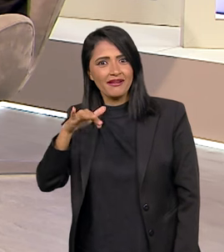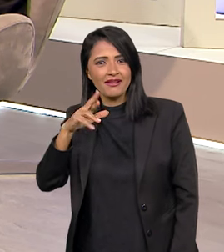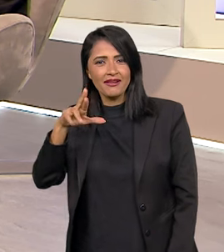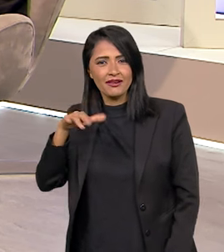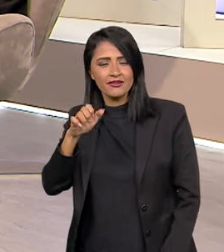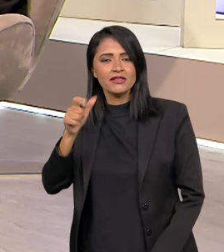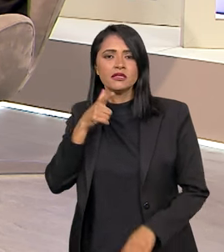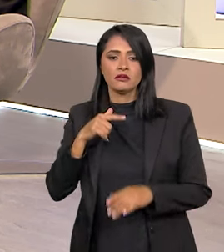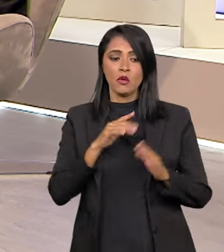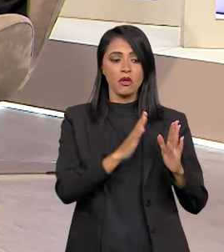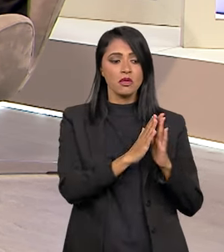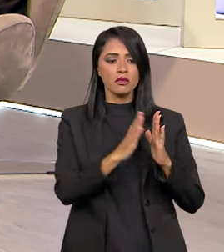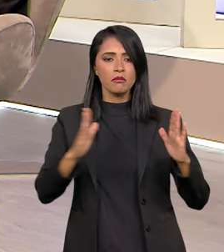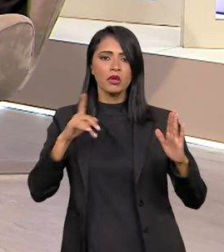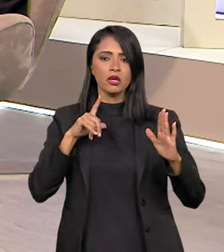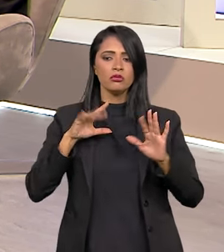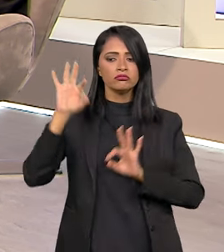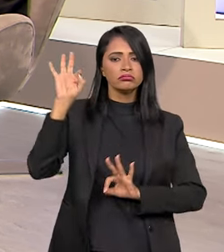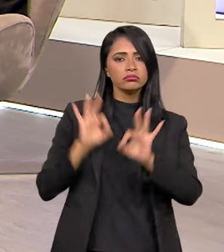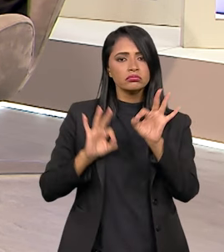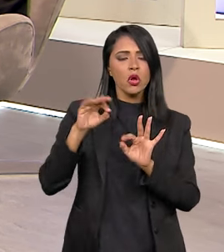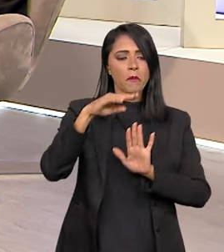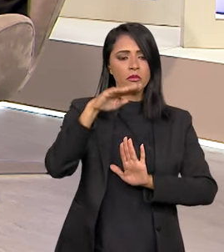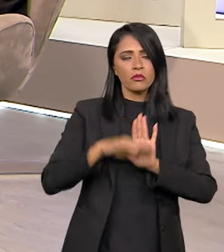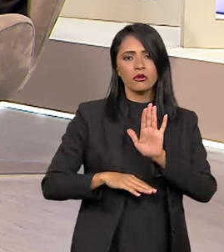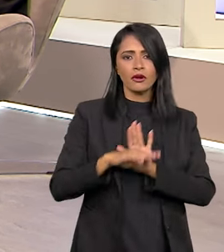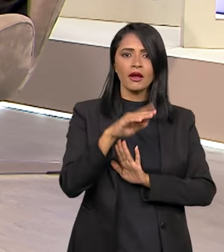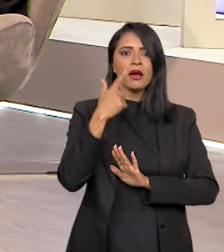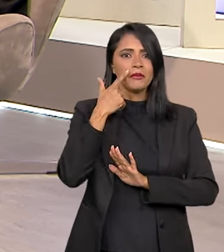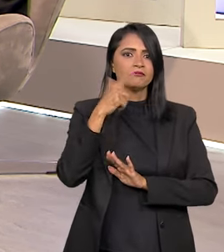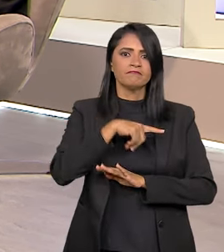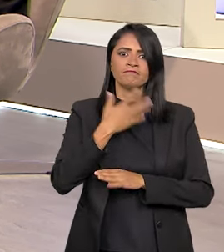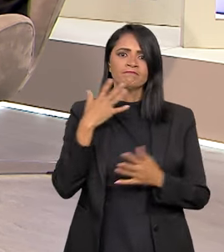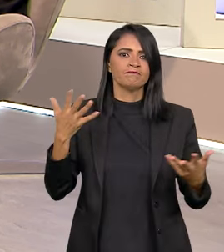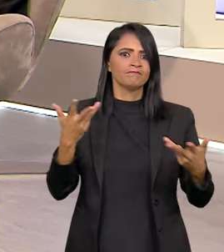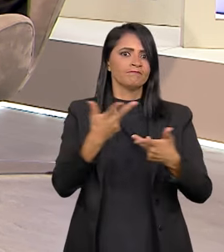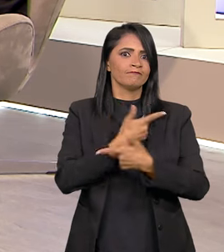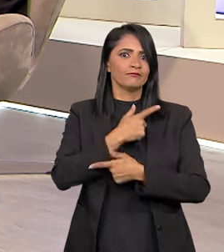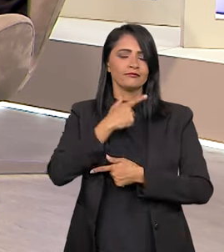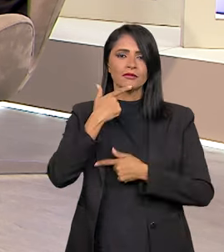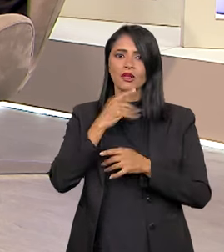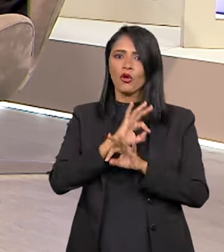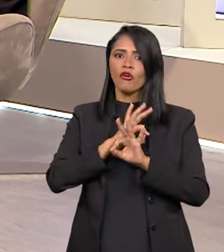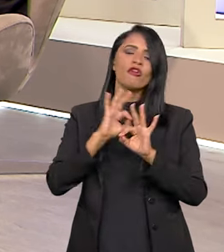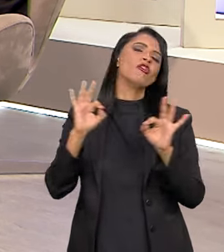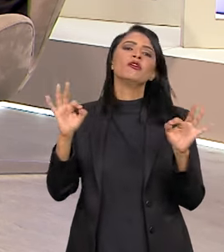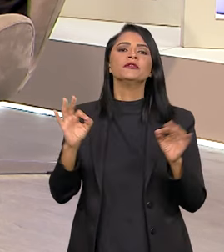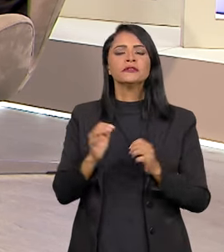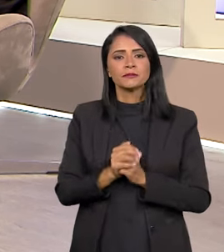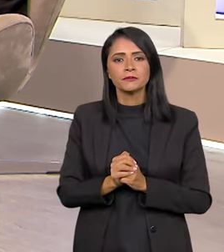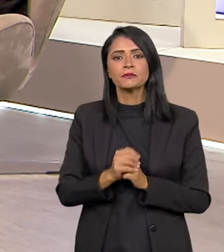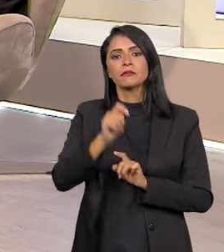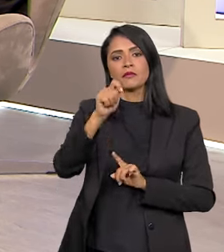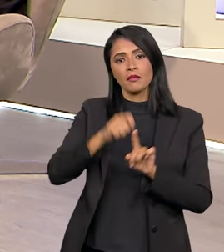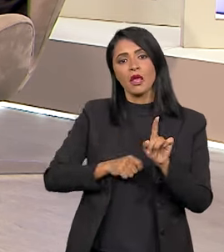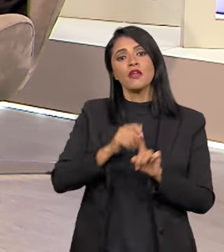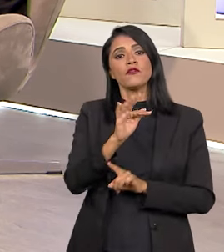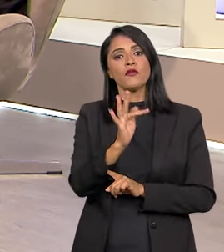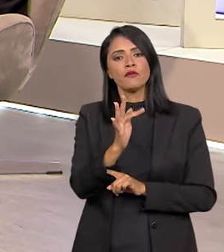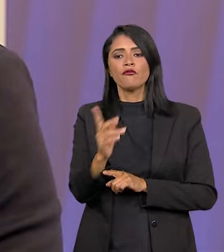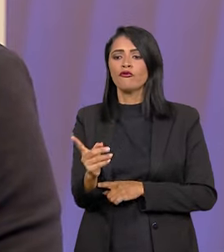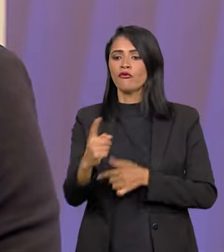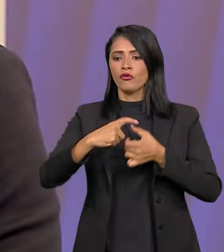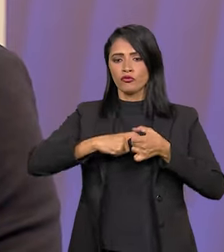durante todo esse período, trabalhou para a reformulação desse programa. O sinal está incrível, dando muito sucesso. Exato. Em